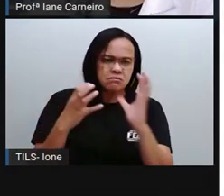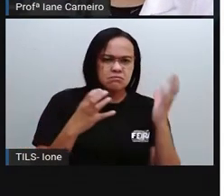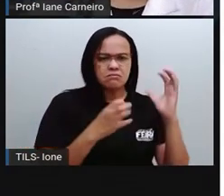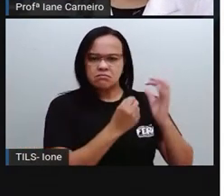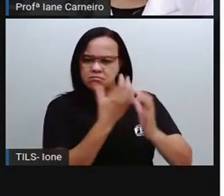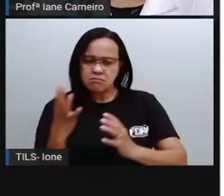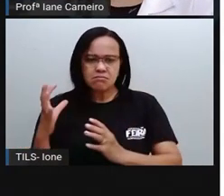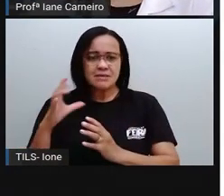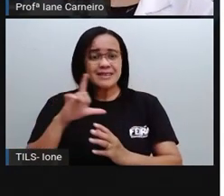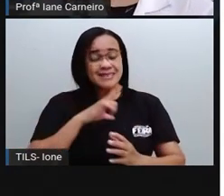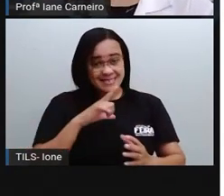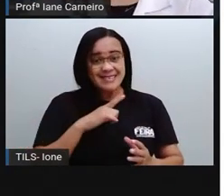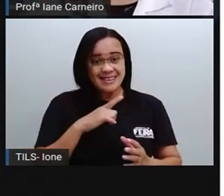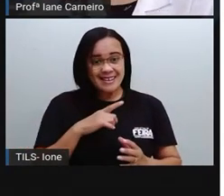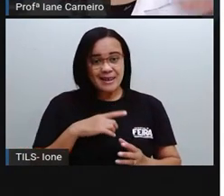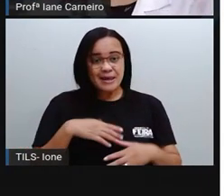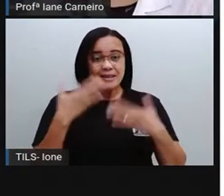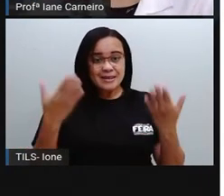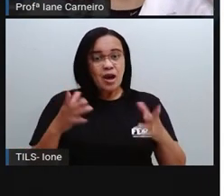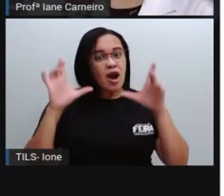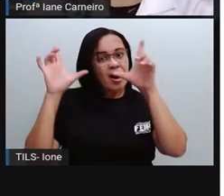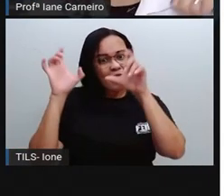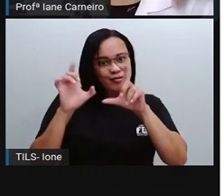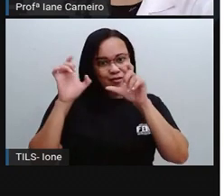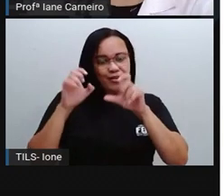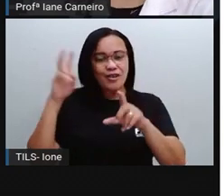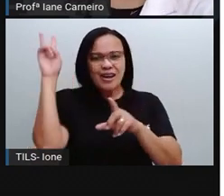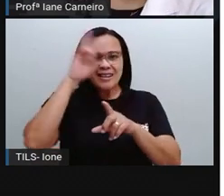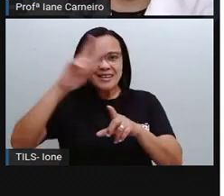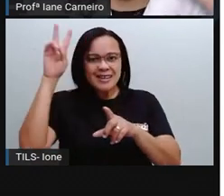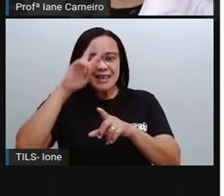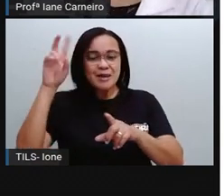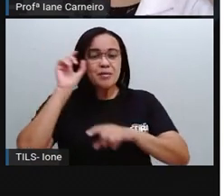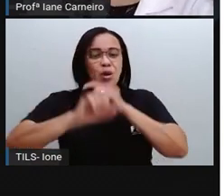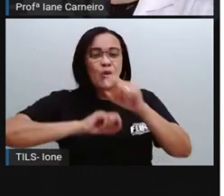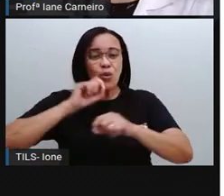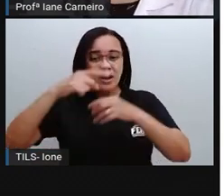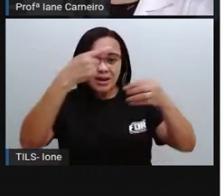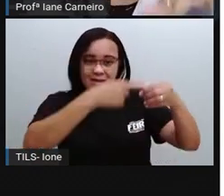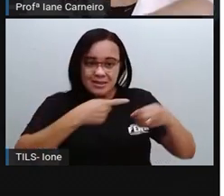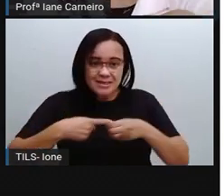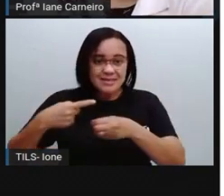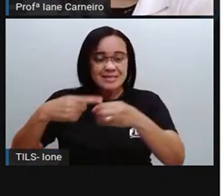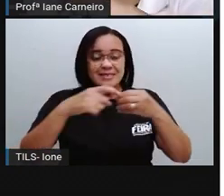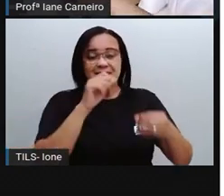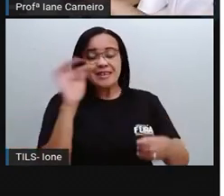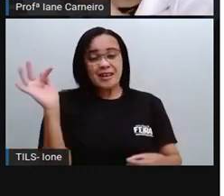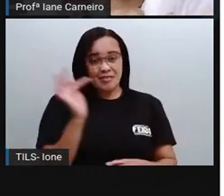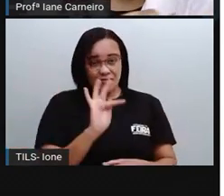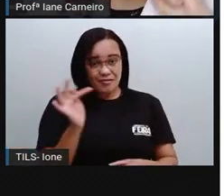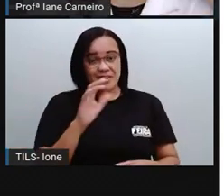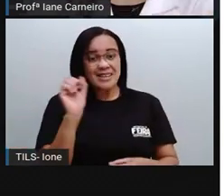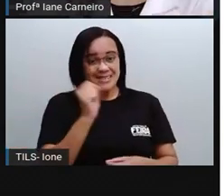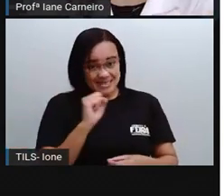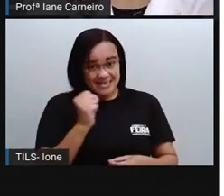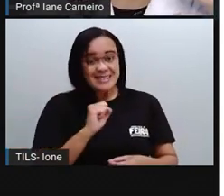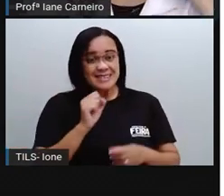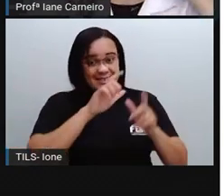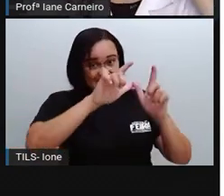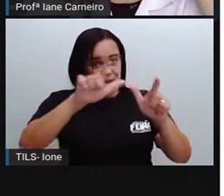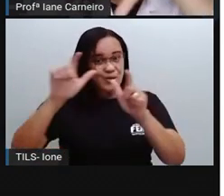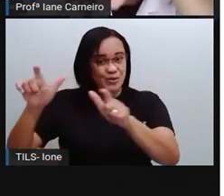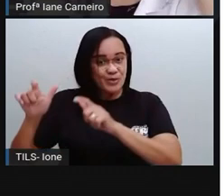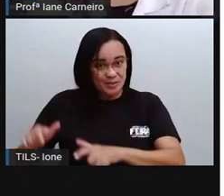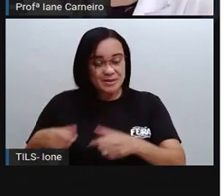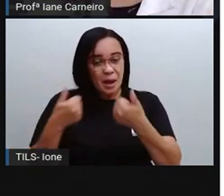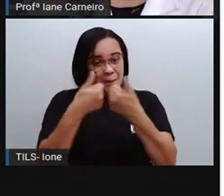região daqui de Feira, né? Quando a gente vai para os distritos, quando a vai para Jaguara, quando a gente vai para Irará, Serrinha, né?